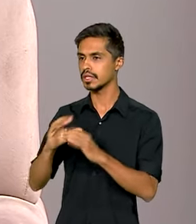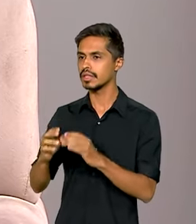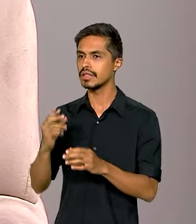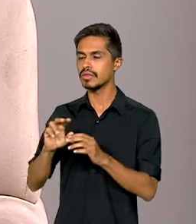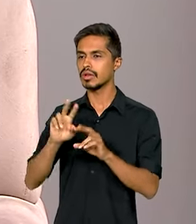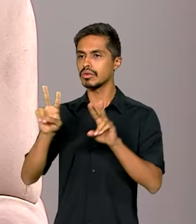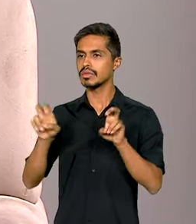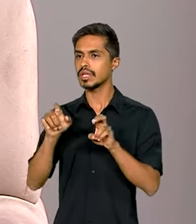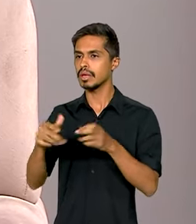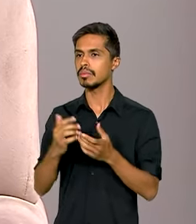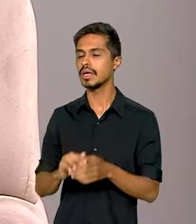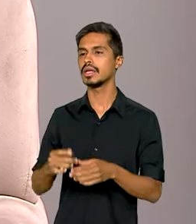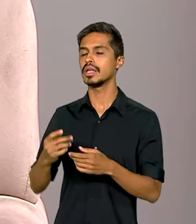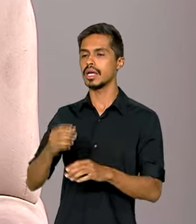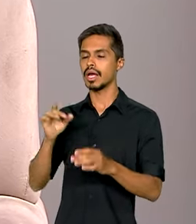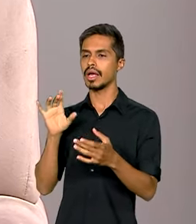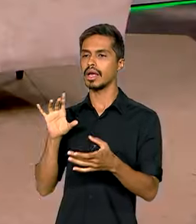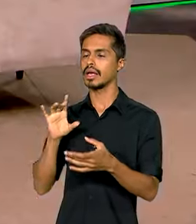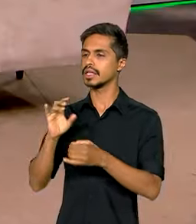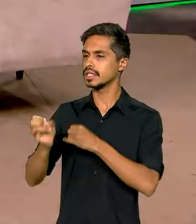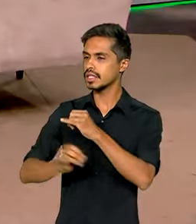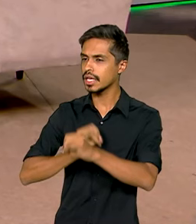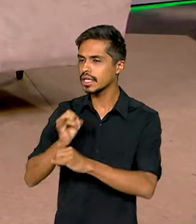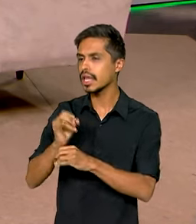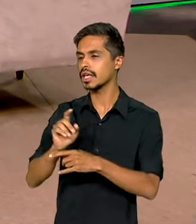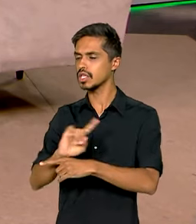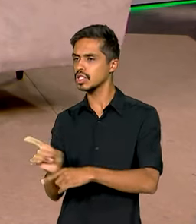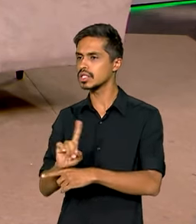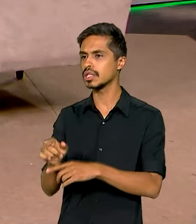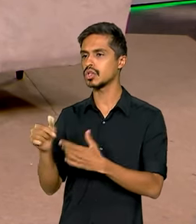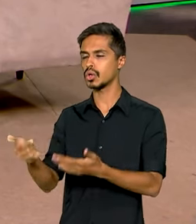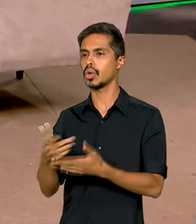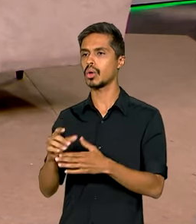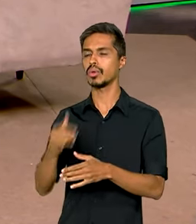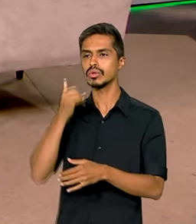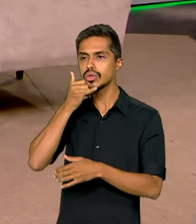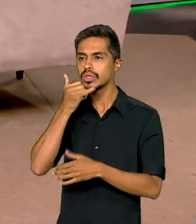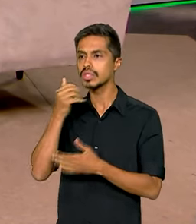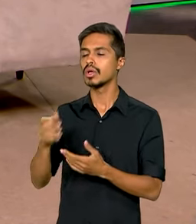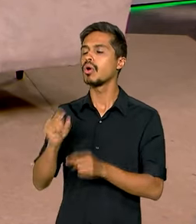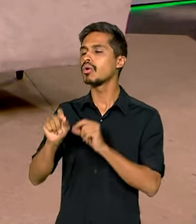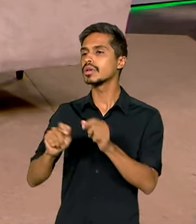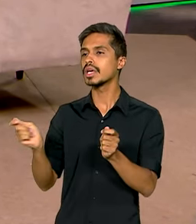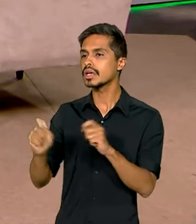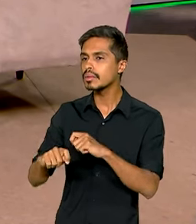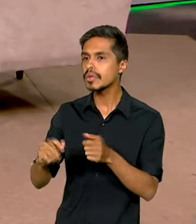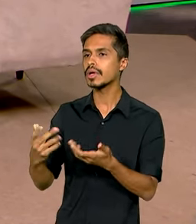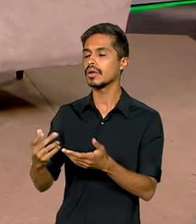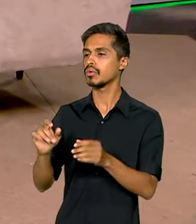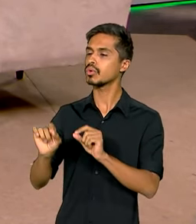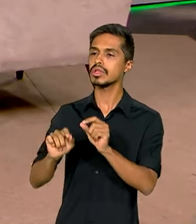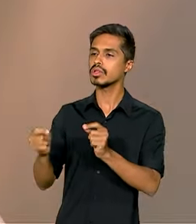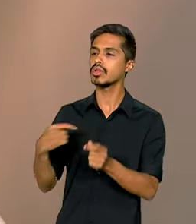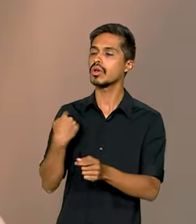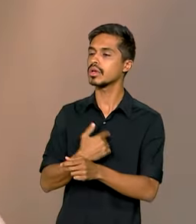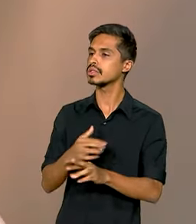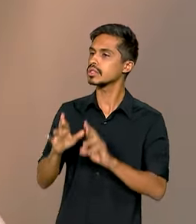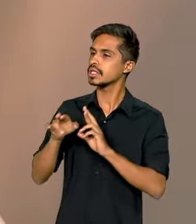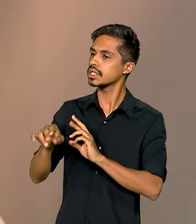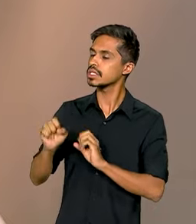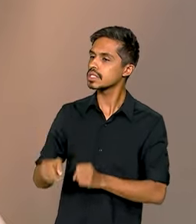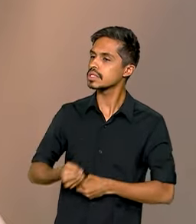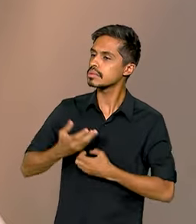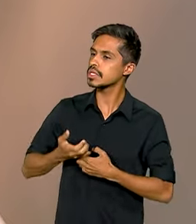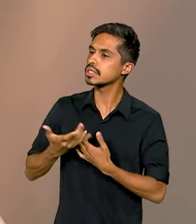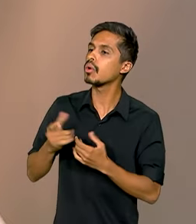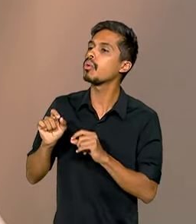no país. Queria que o senhor falasse um pouquinho a respeito do que já foi feito, os resultados obtidos, o que a gente pode esperar dessa ação. É isso,